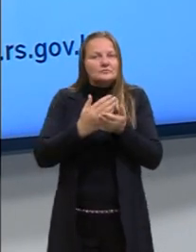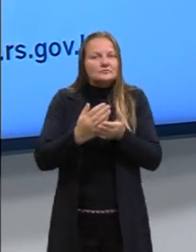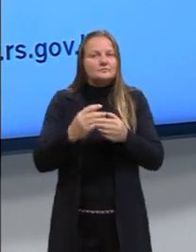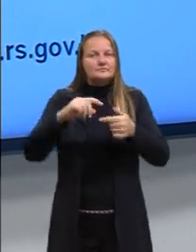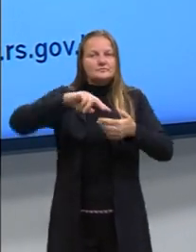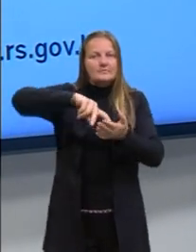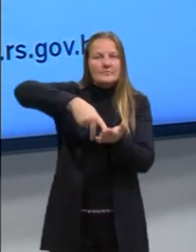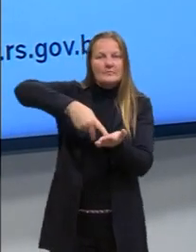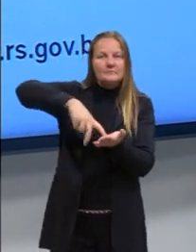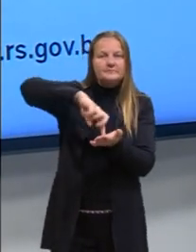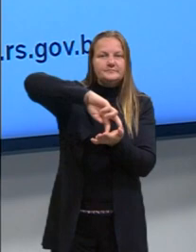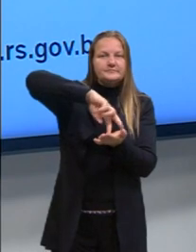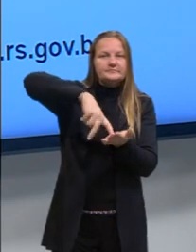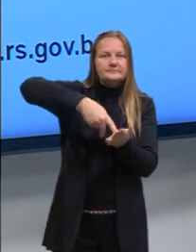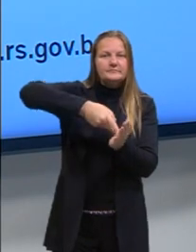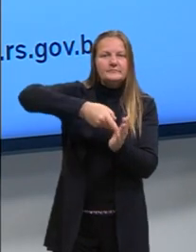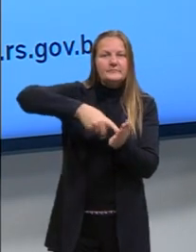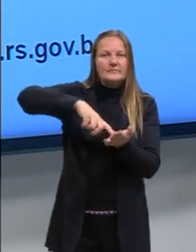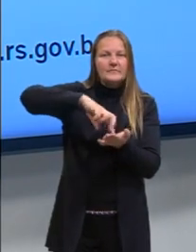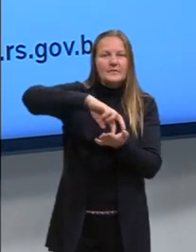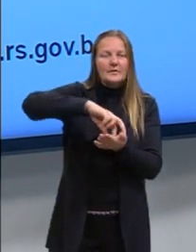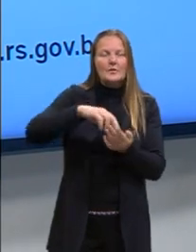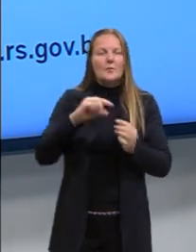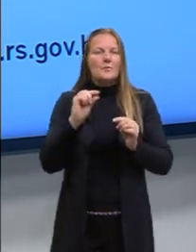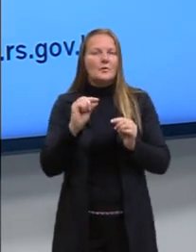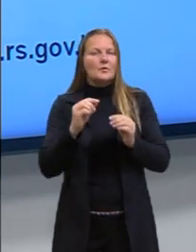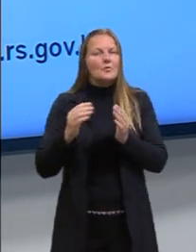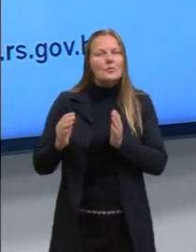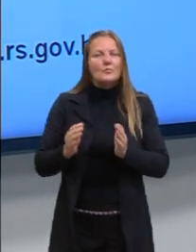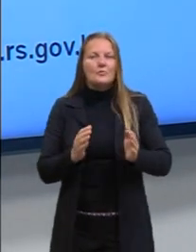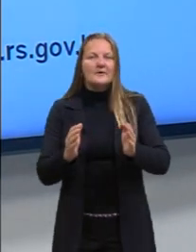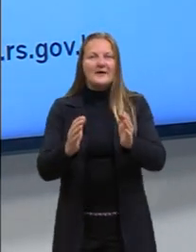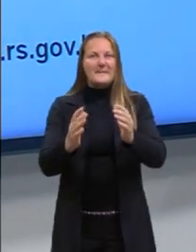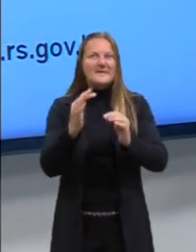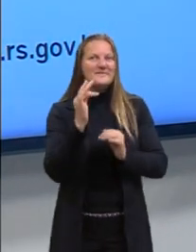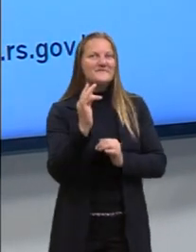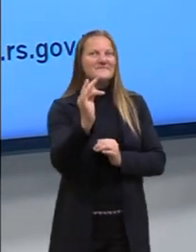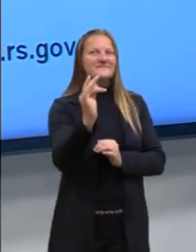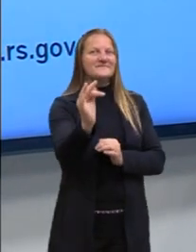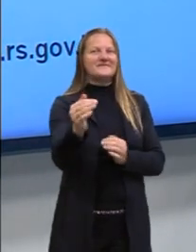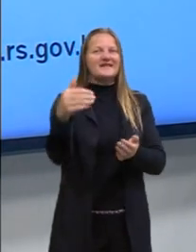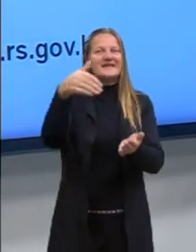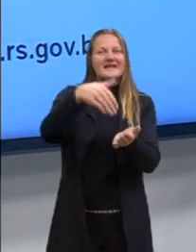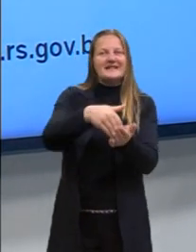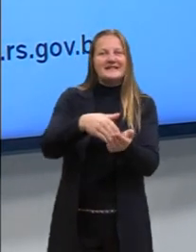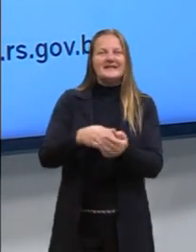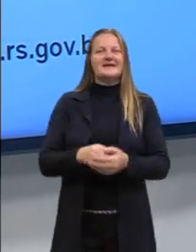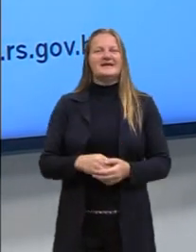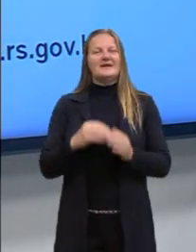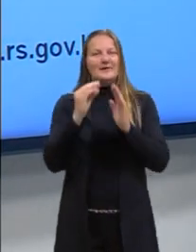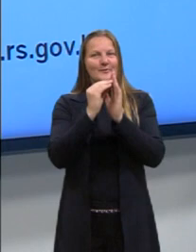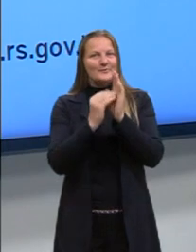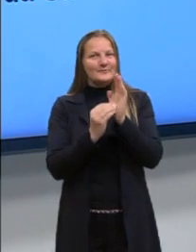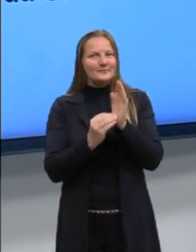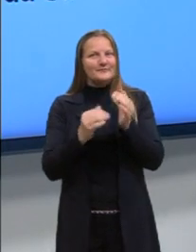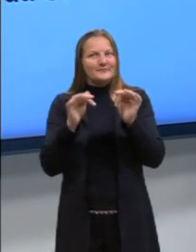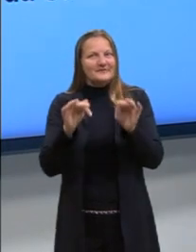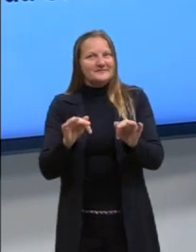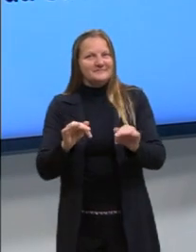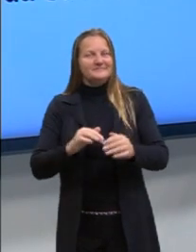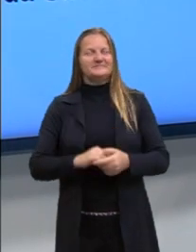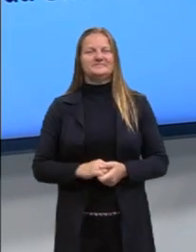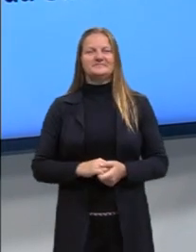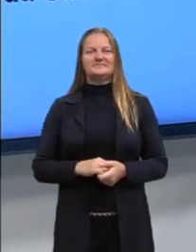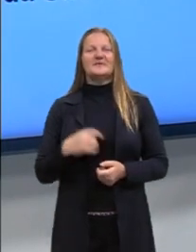circunferências, então temos aí um pequeno caminho aí pela frente até terminar mais esse conteúdo. Nós